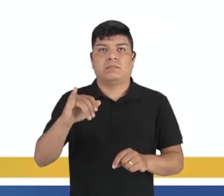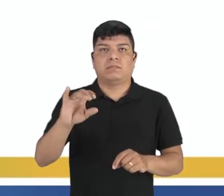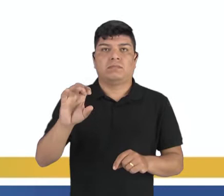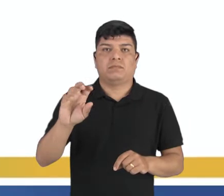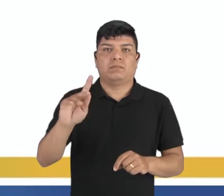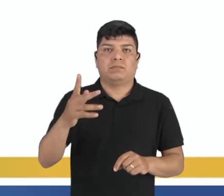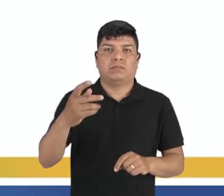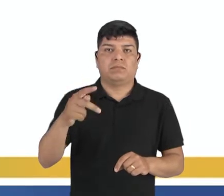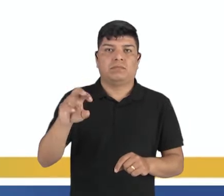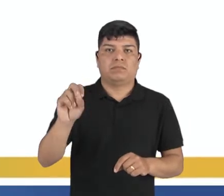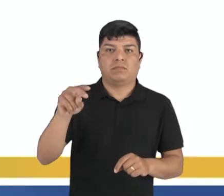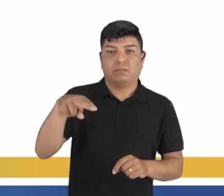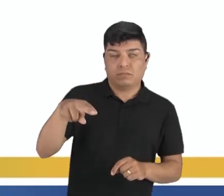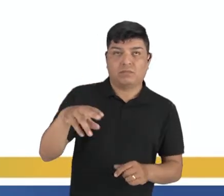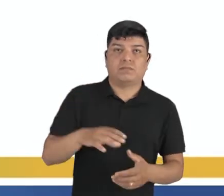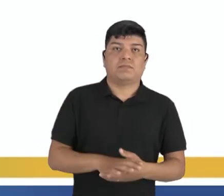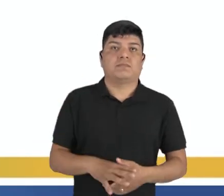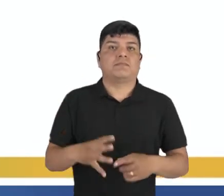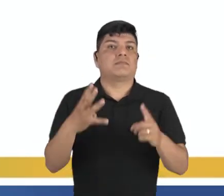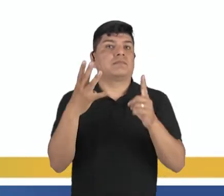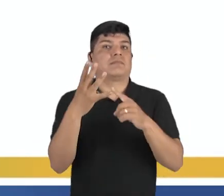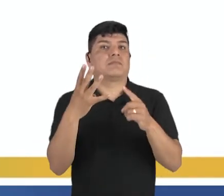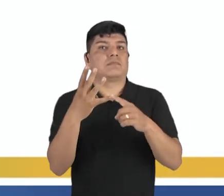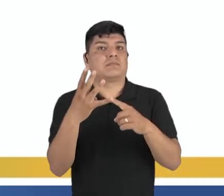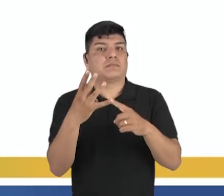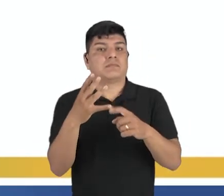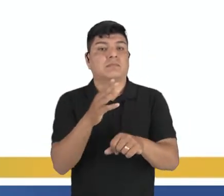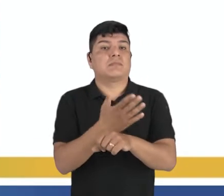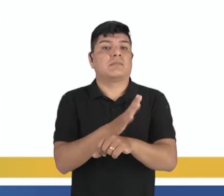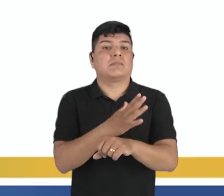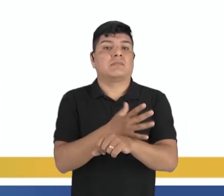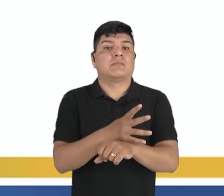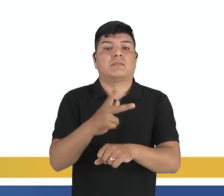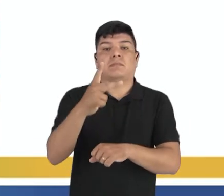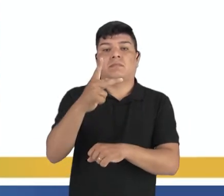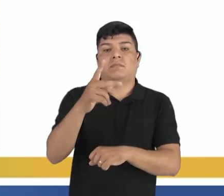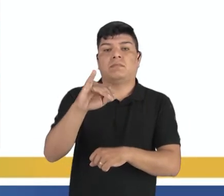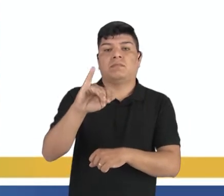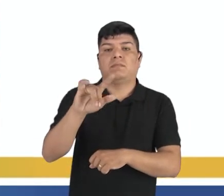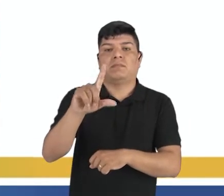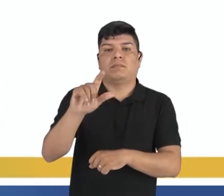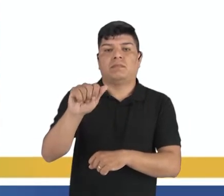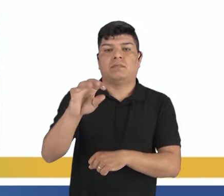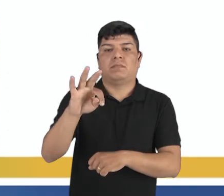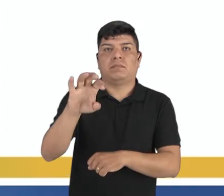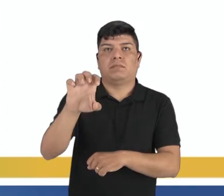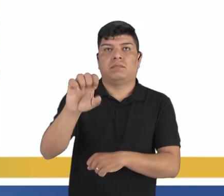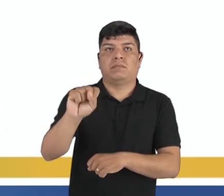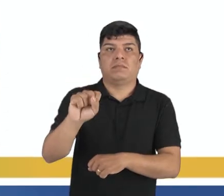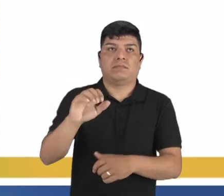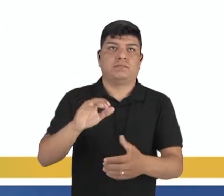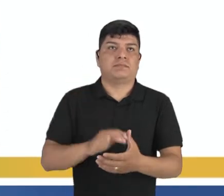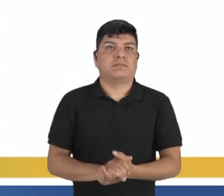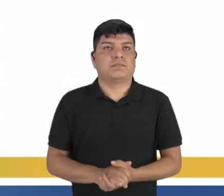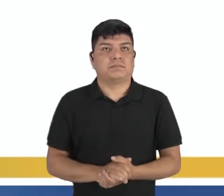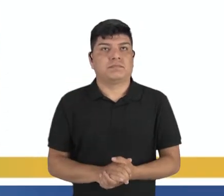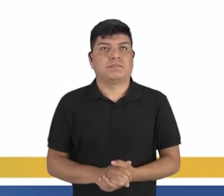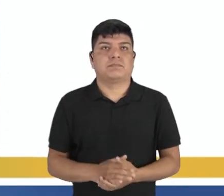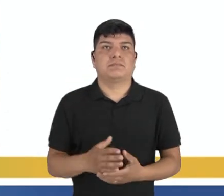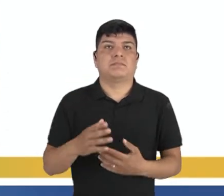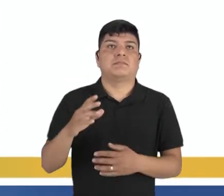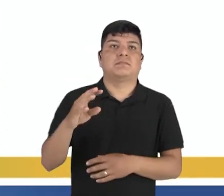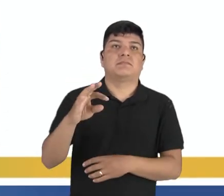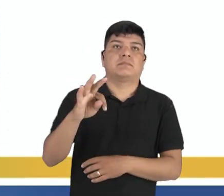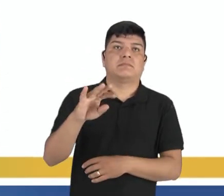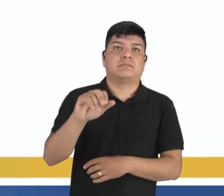provavelmente, é a prática do Pilates, tá bom? Meditação, Yoga, Tai